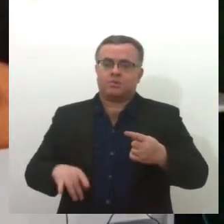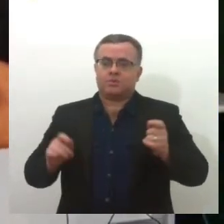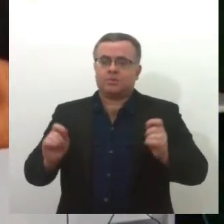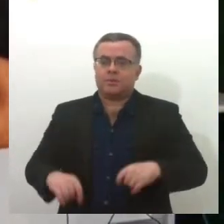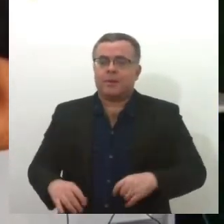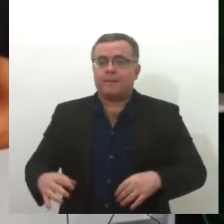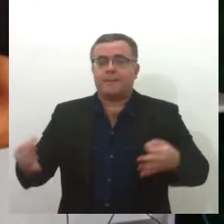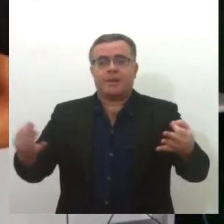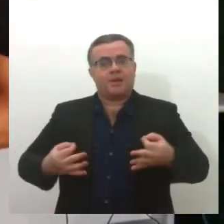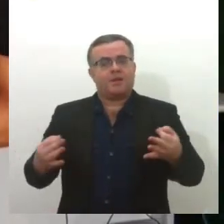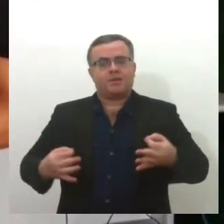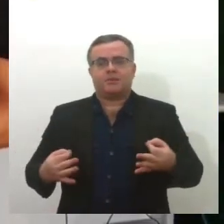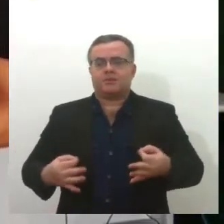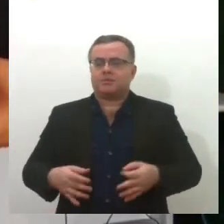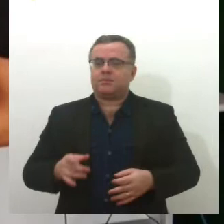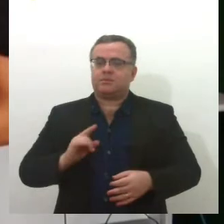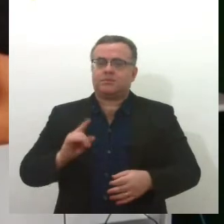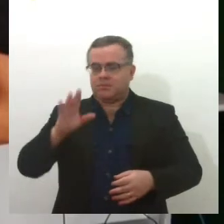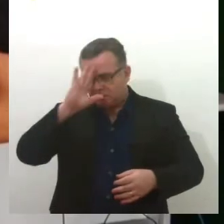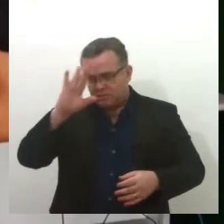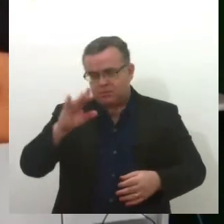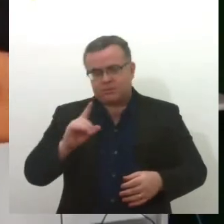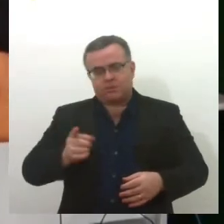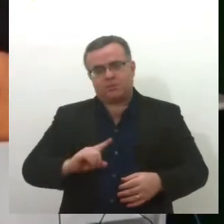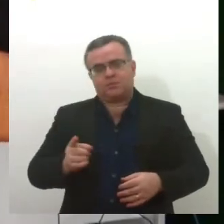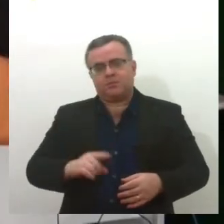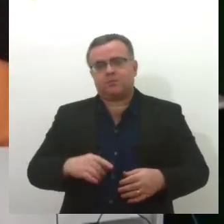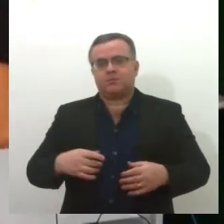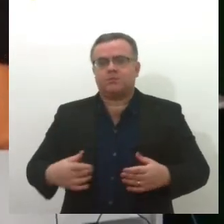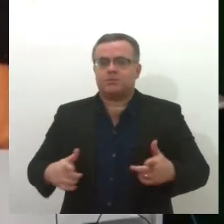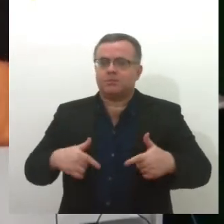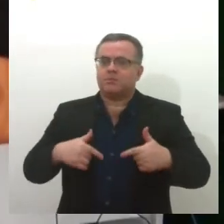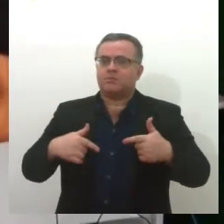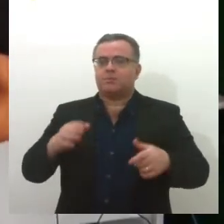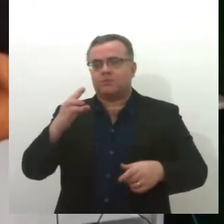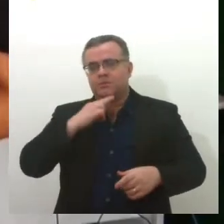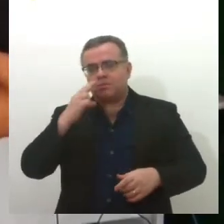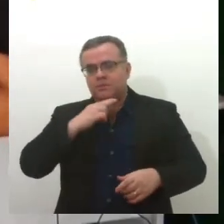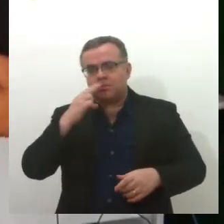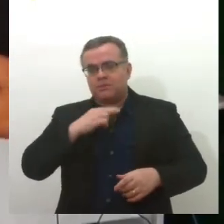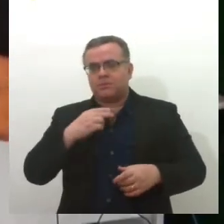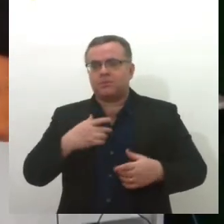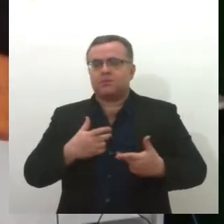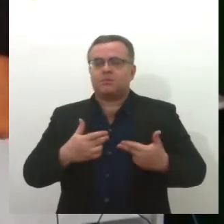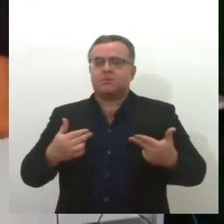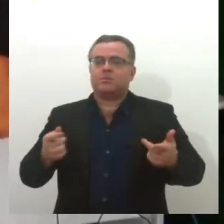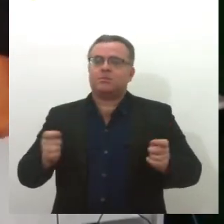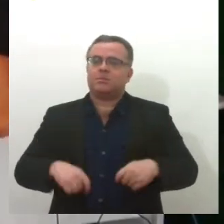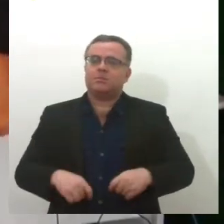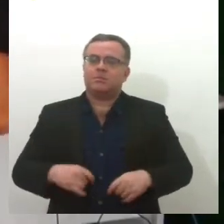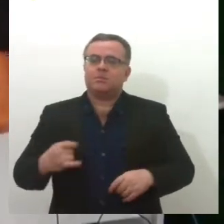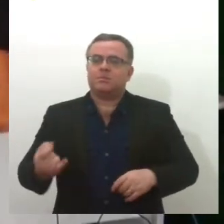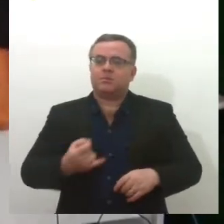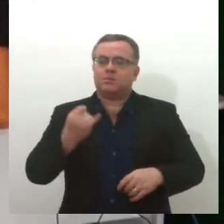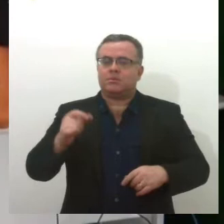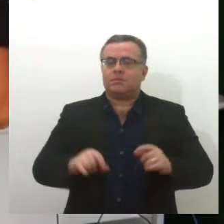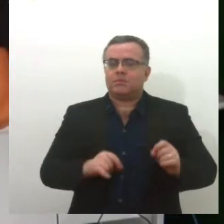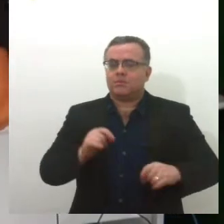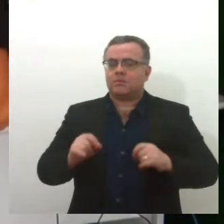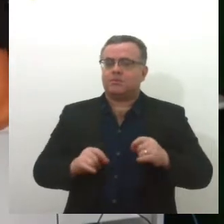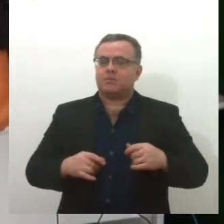a principal. Ela é uma ação mais emergencial. O mais importante seria